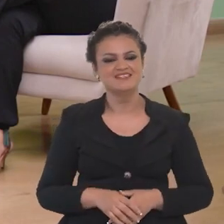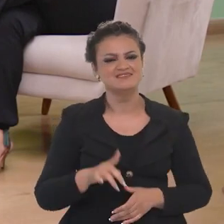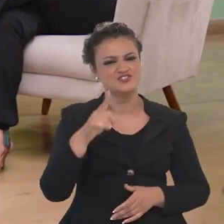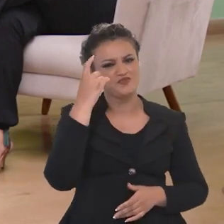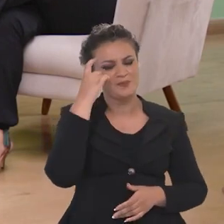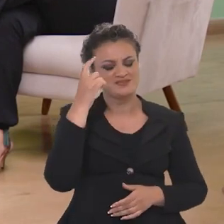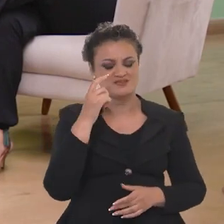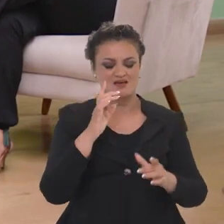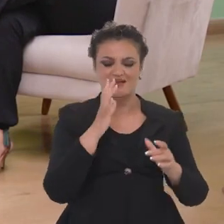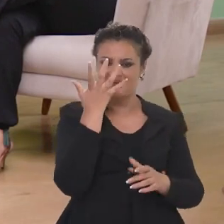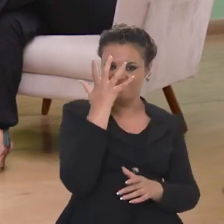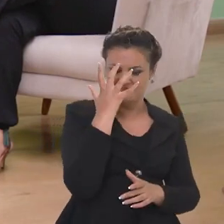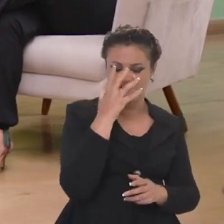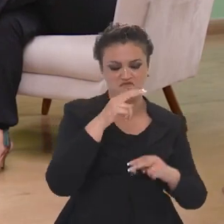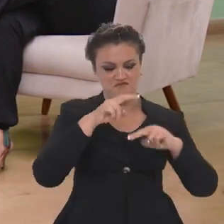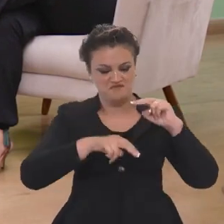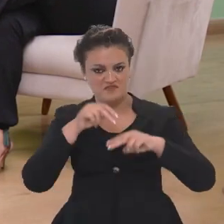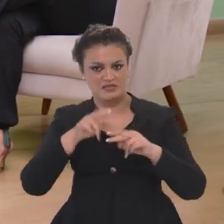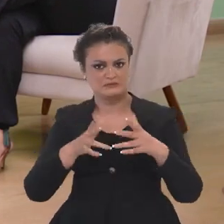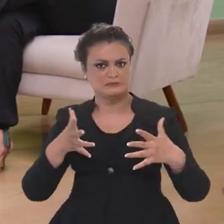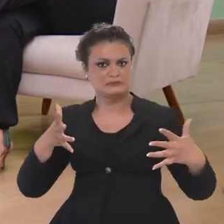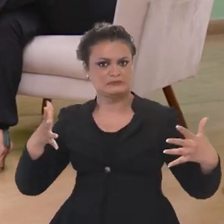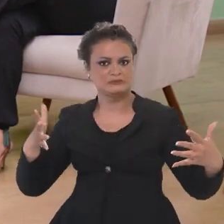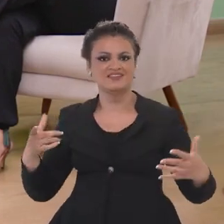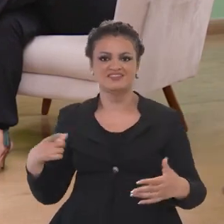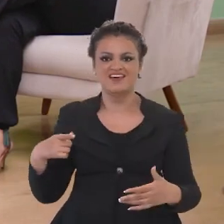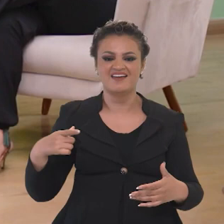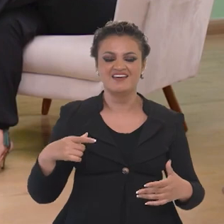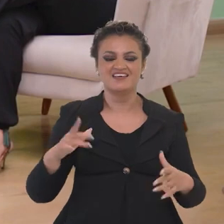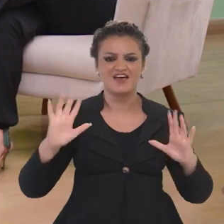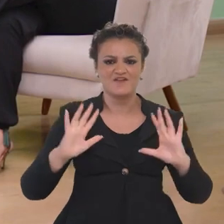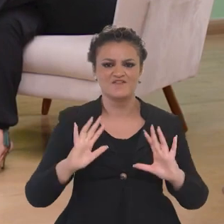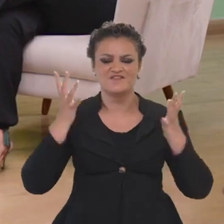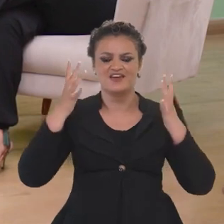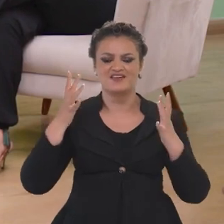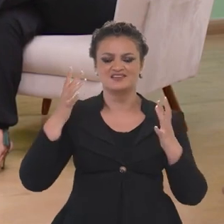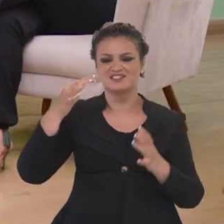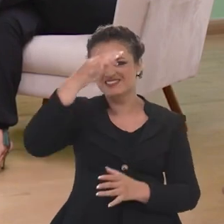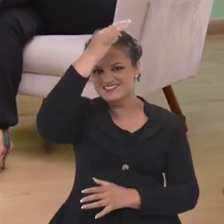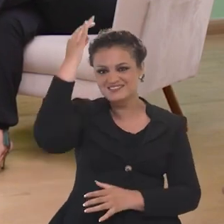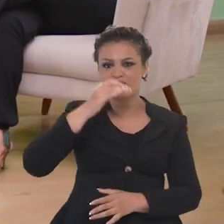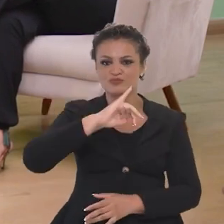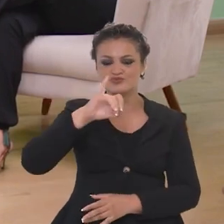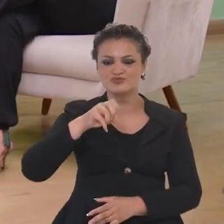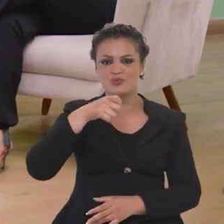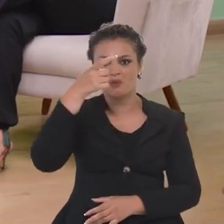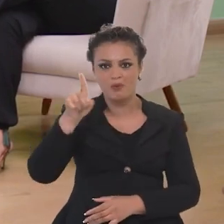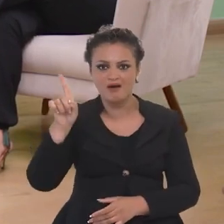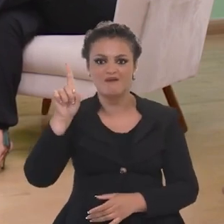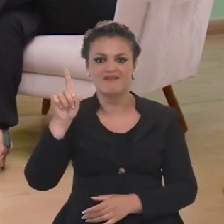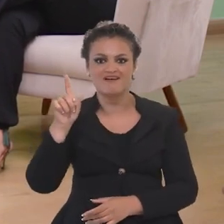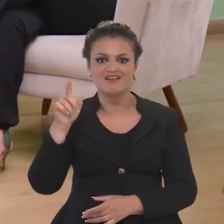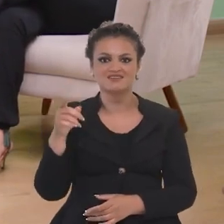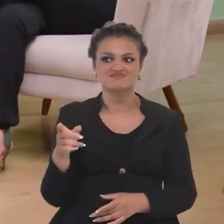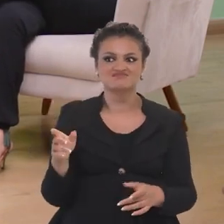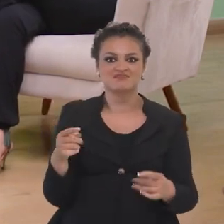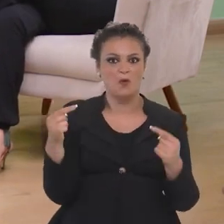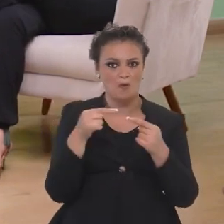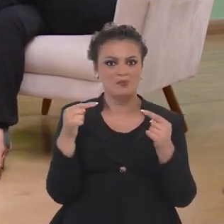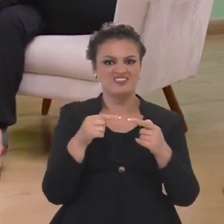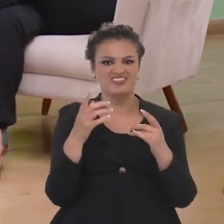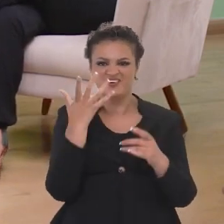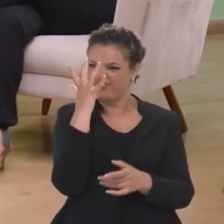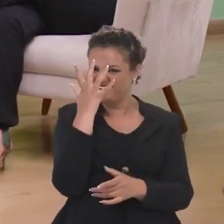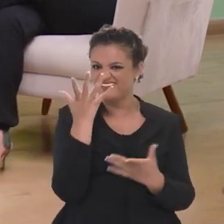cultural. Se a gente for pensar, as duas festas já estão tão grandes, que eu acho que o São João ali no Nordeste já está concorrendo bastante